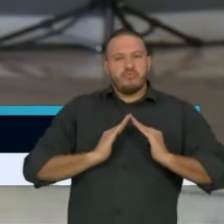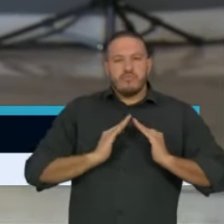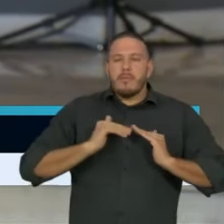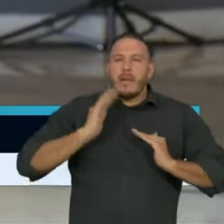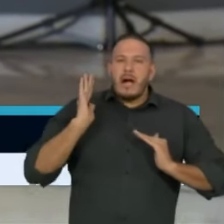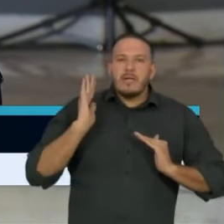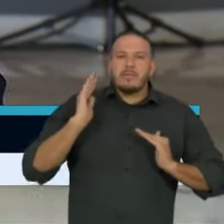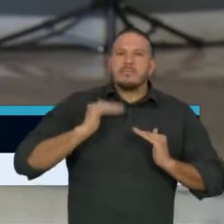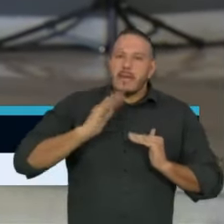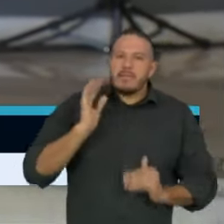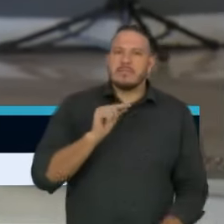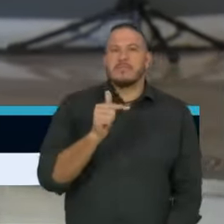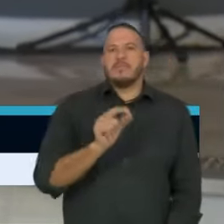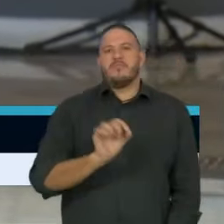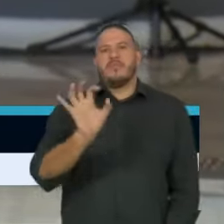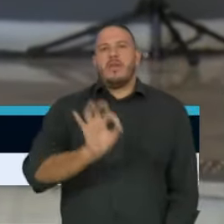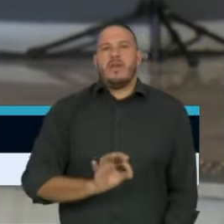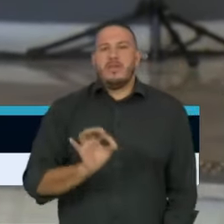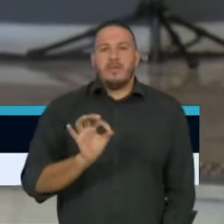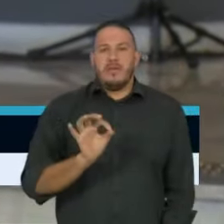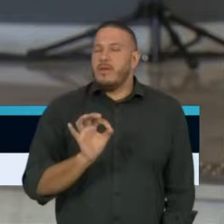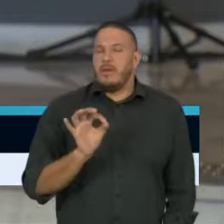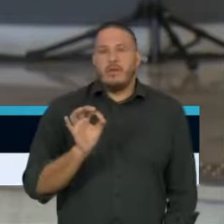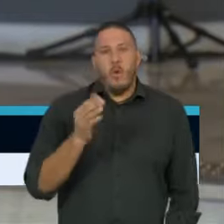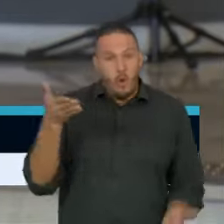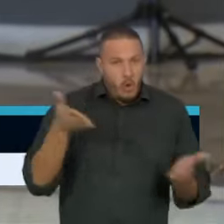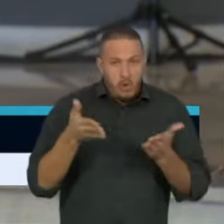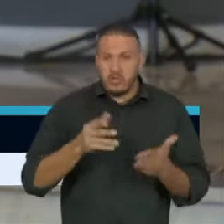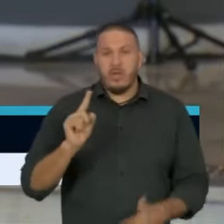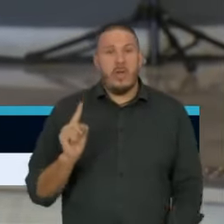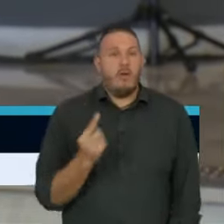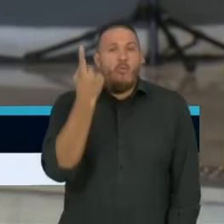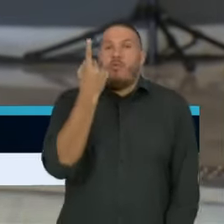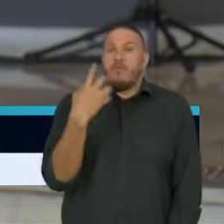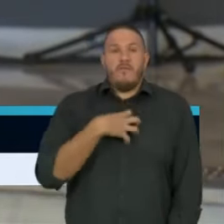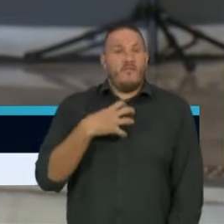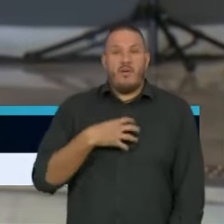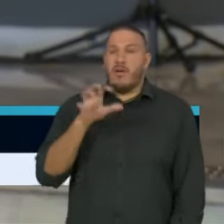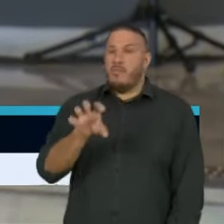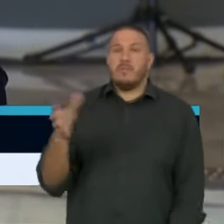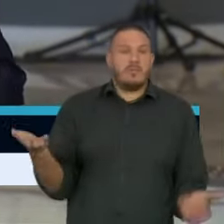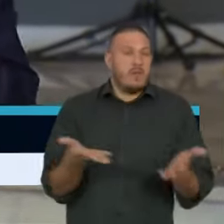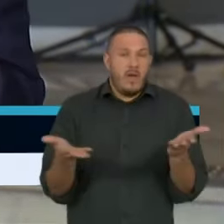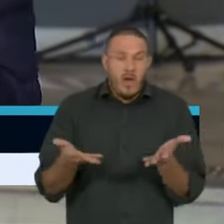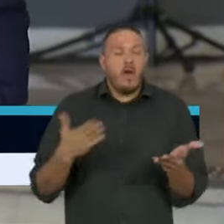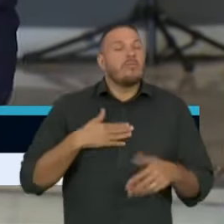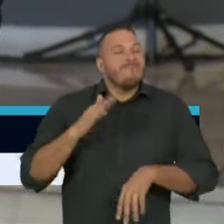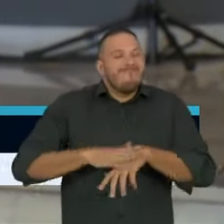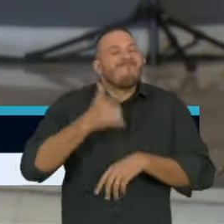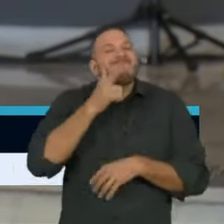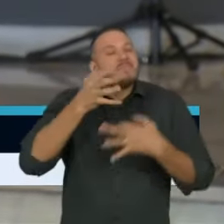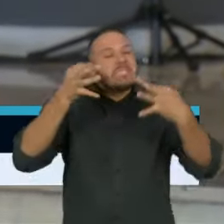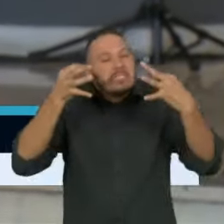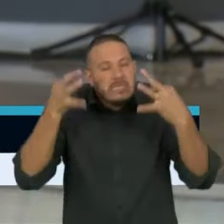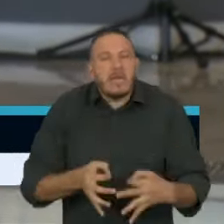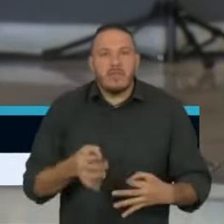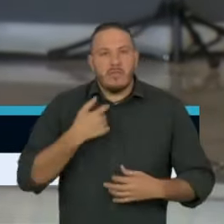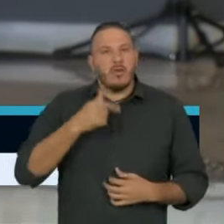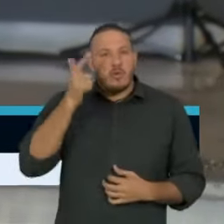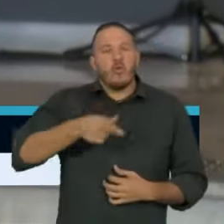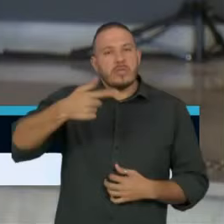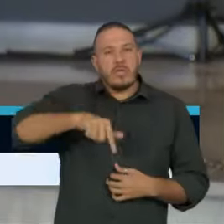70%. E é a única medida que nós temos no momento que é eficaz, eficiente para